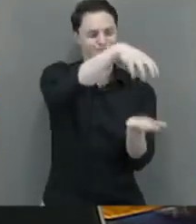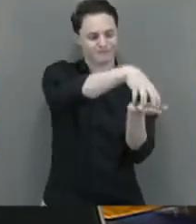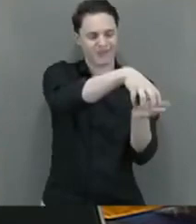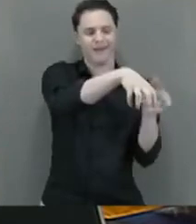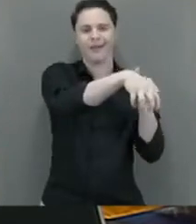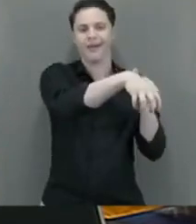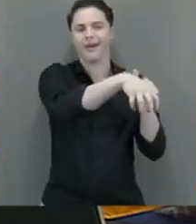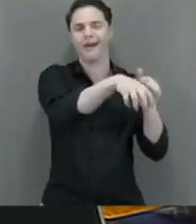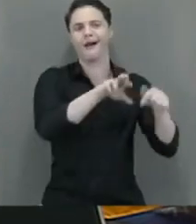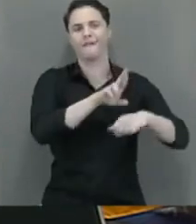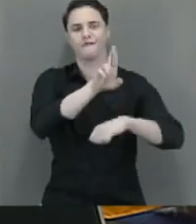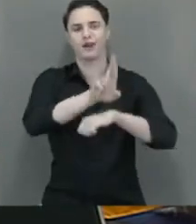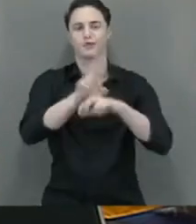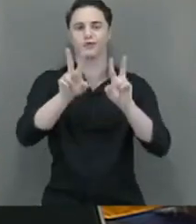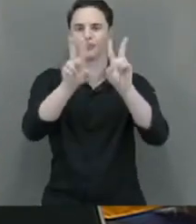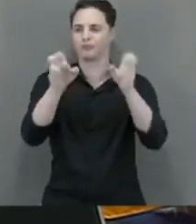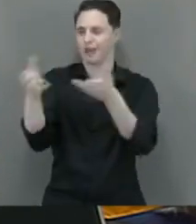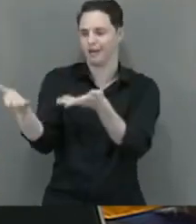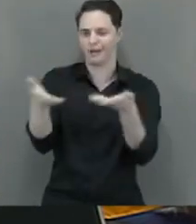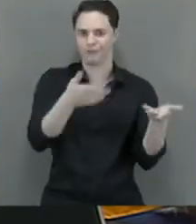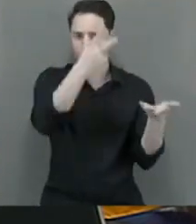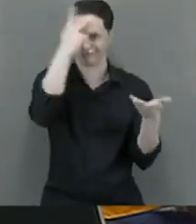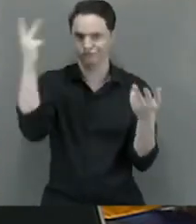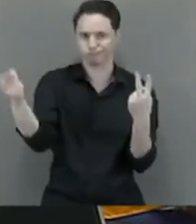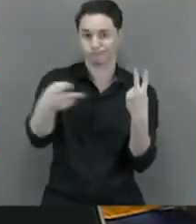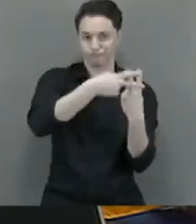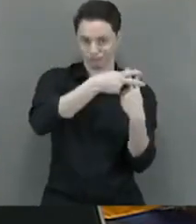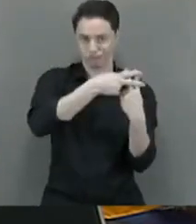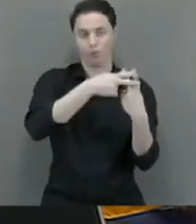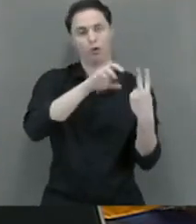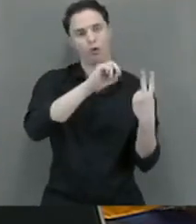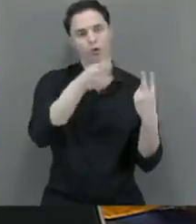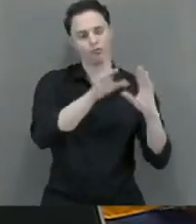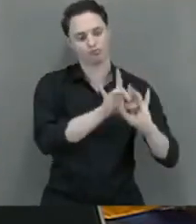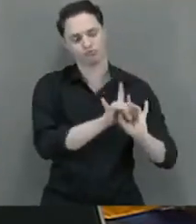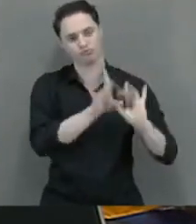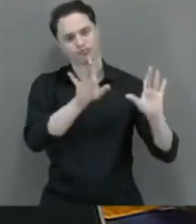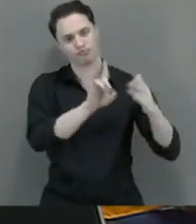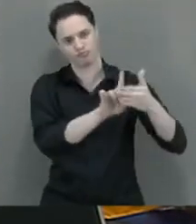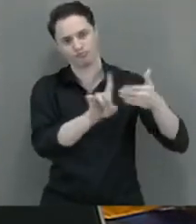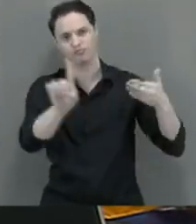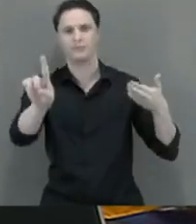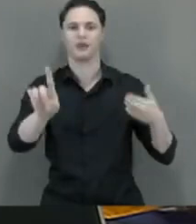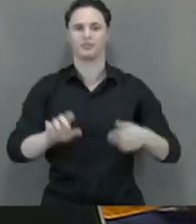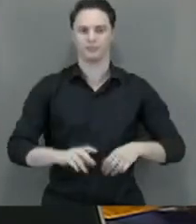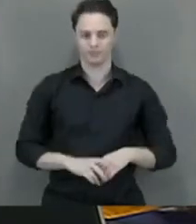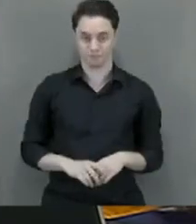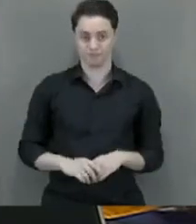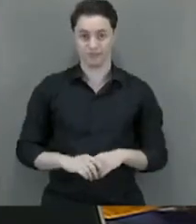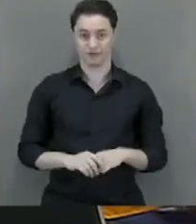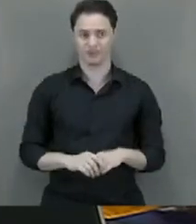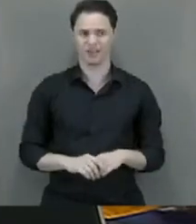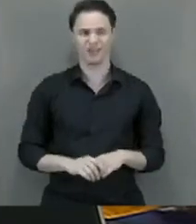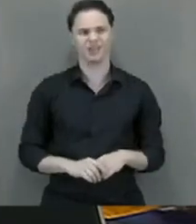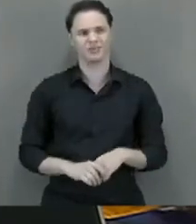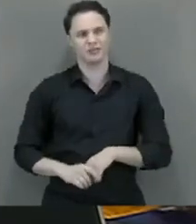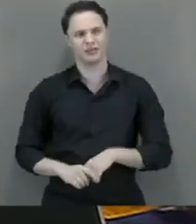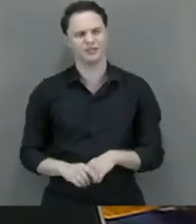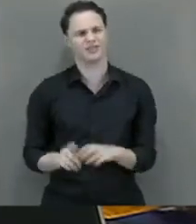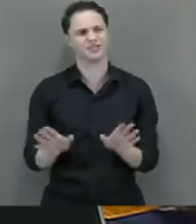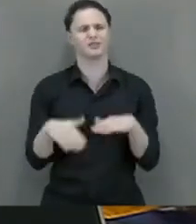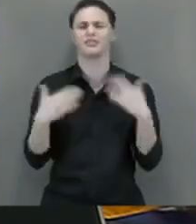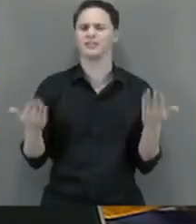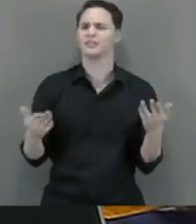referentes ao recebimento e liberação de presos. Somente estes